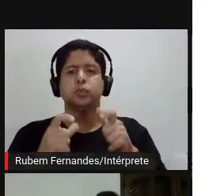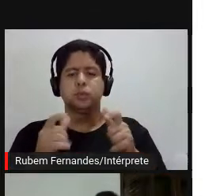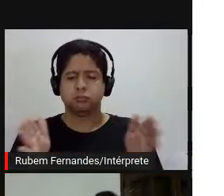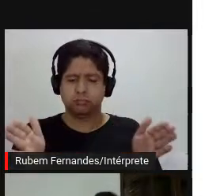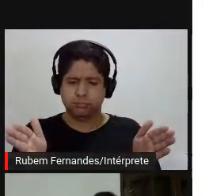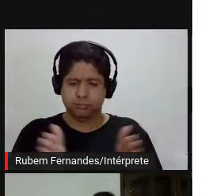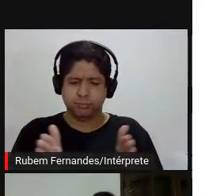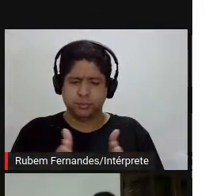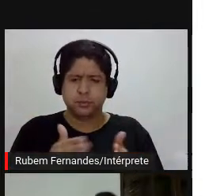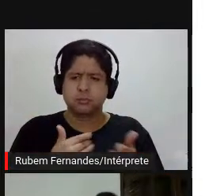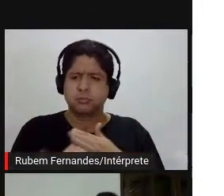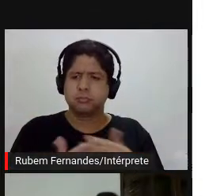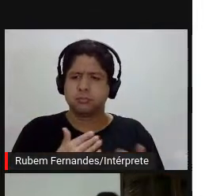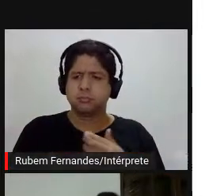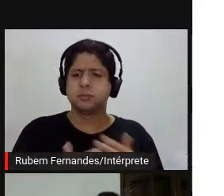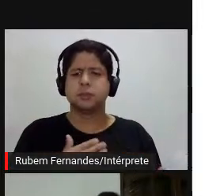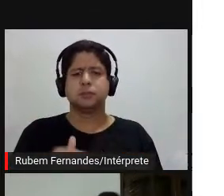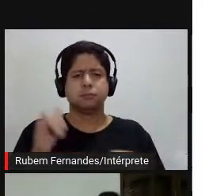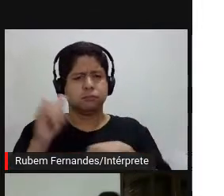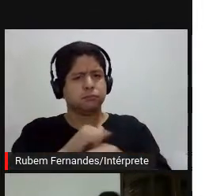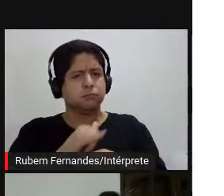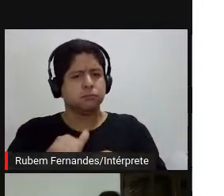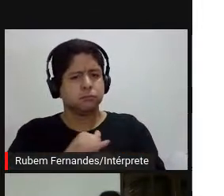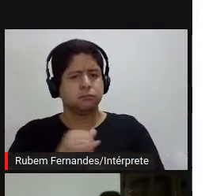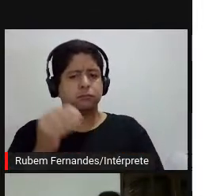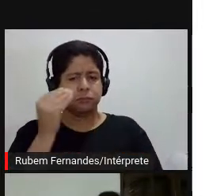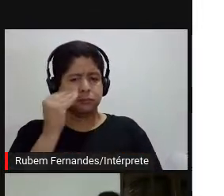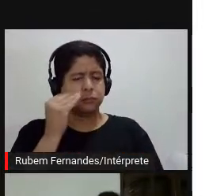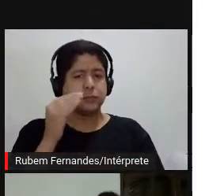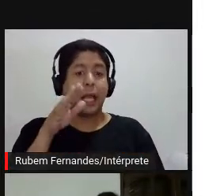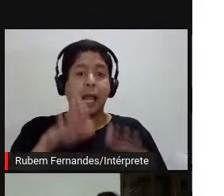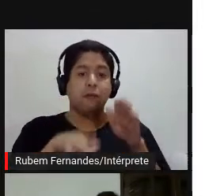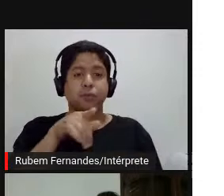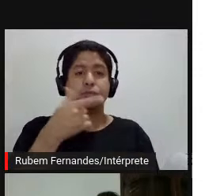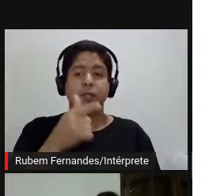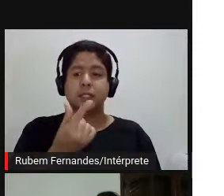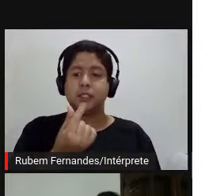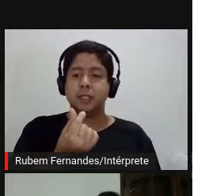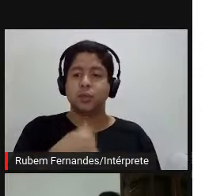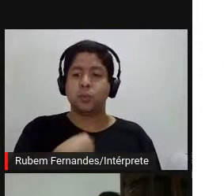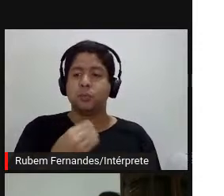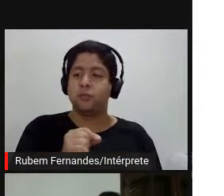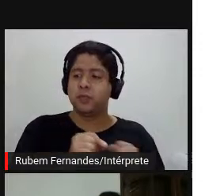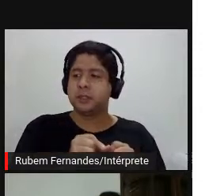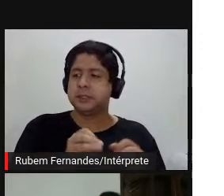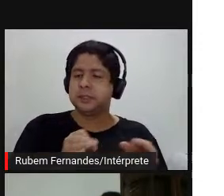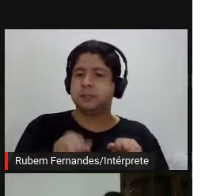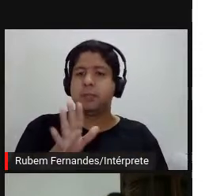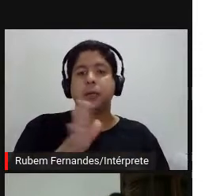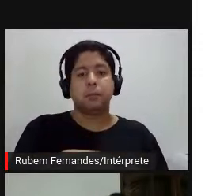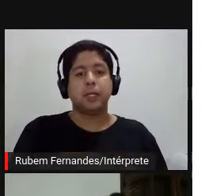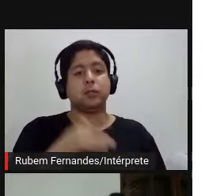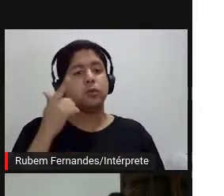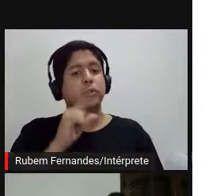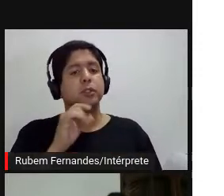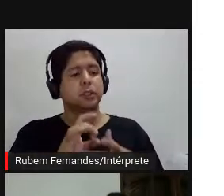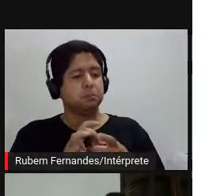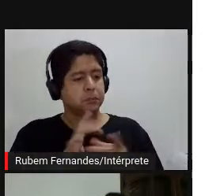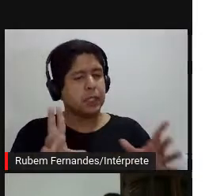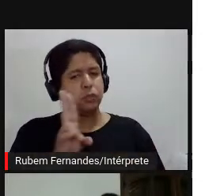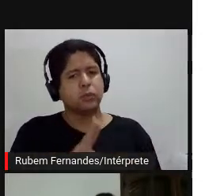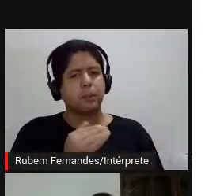independente, alternativo, talvez você não tenha tanto dinheiro para fazer certas coisas, mas você vai ter mais liberdade, vai poder usar mais,